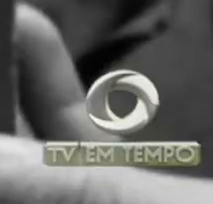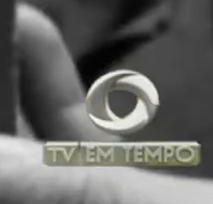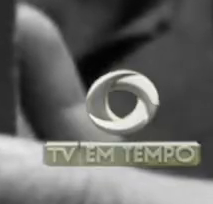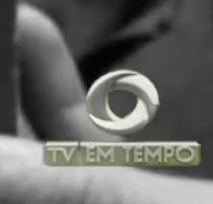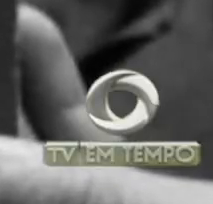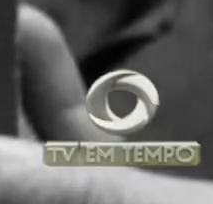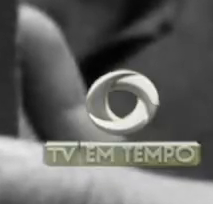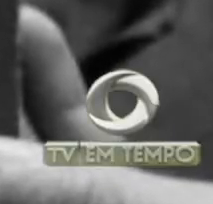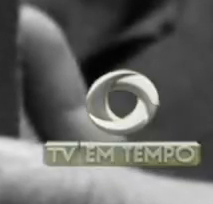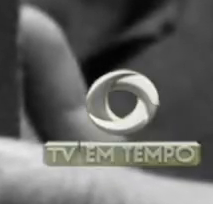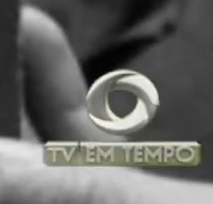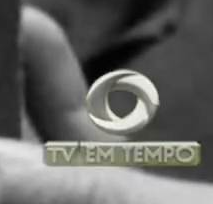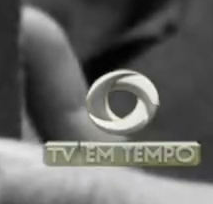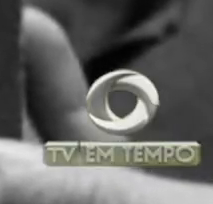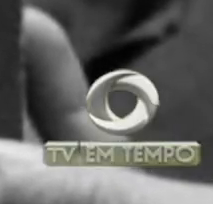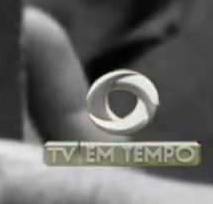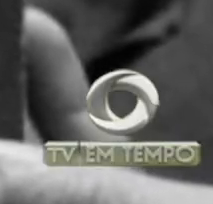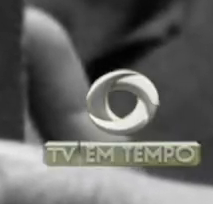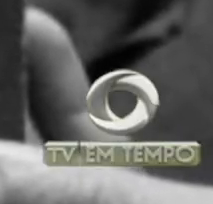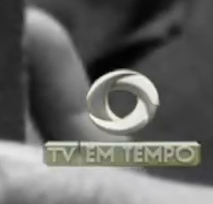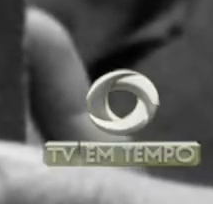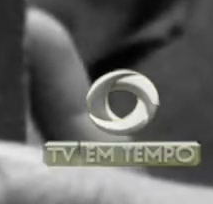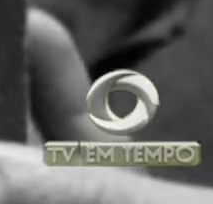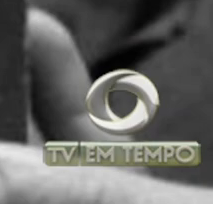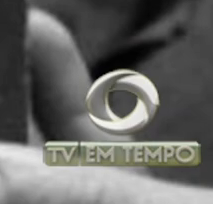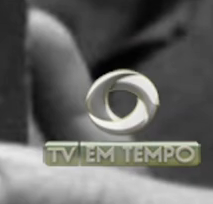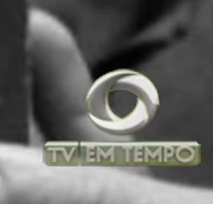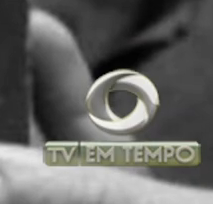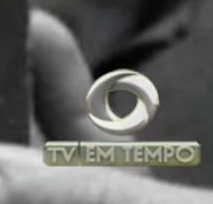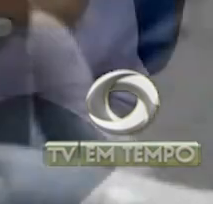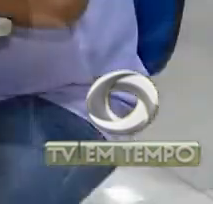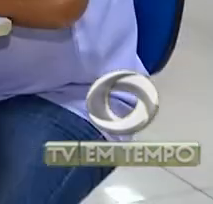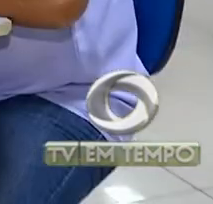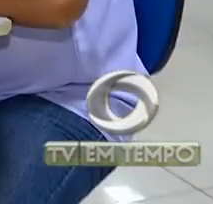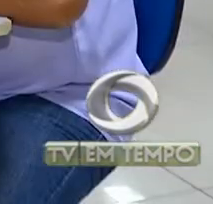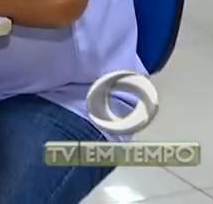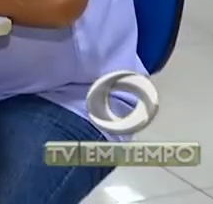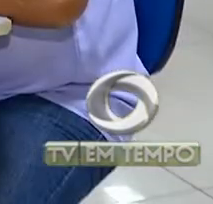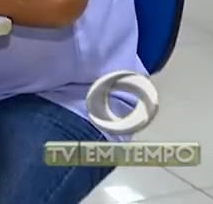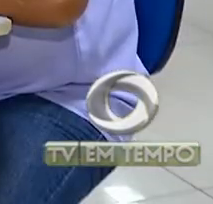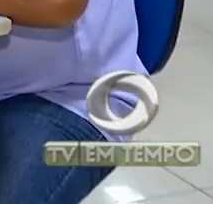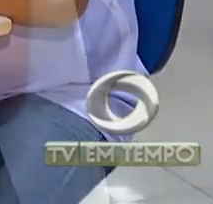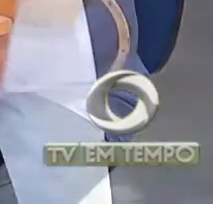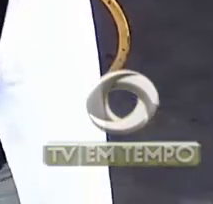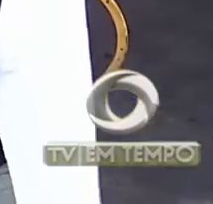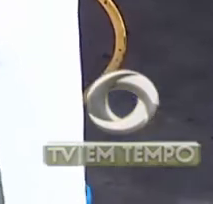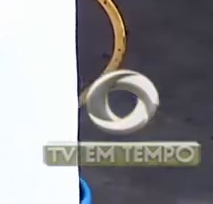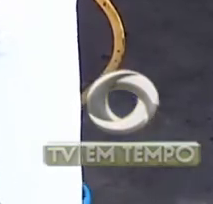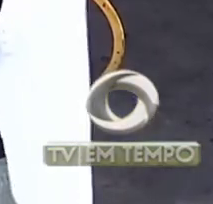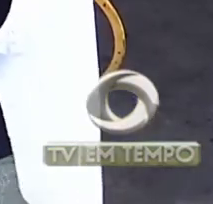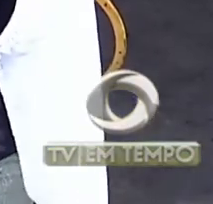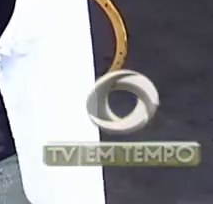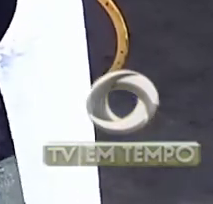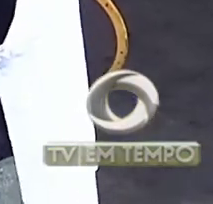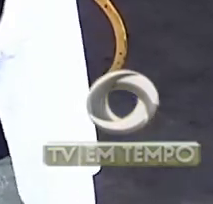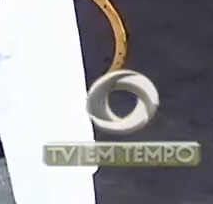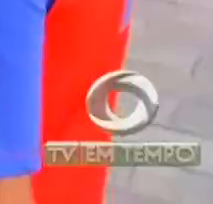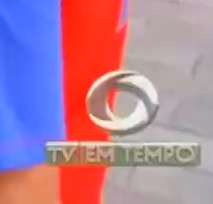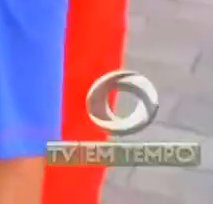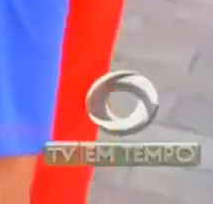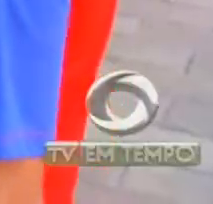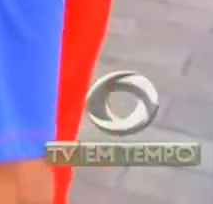Na balança da economia, a inflação e o desemprego pesaram mais que as oportunidades de renda.